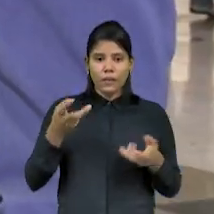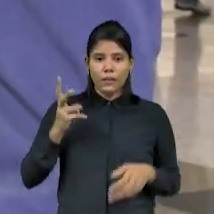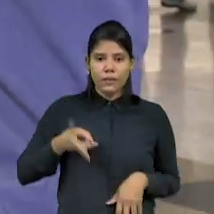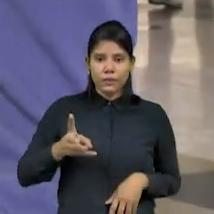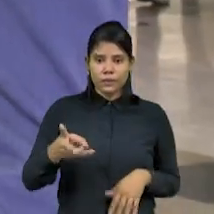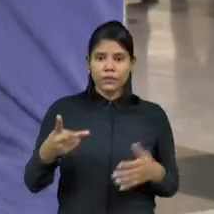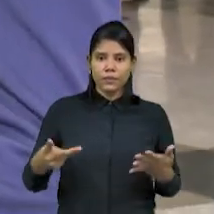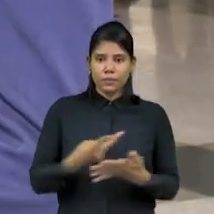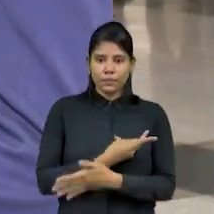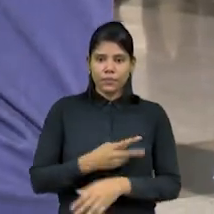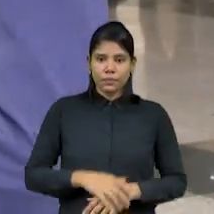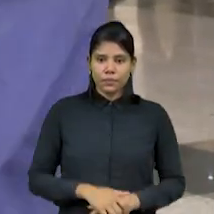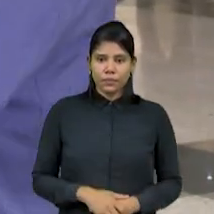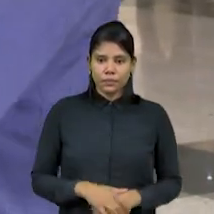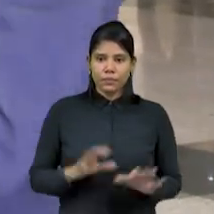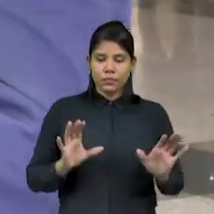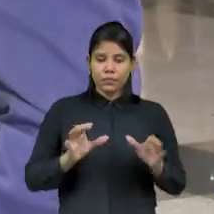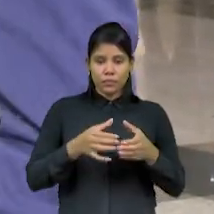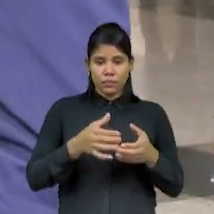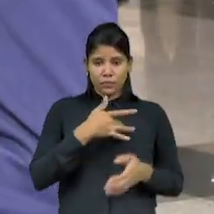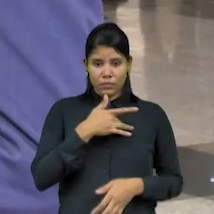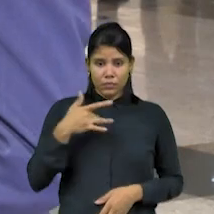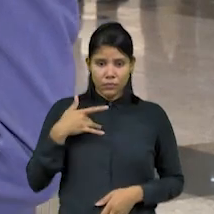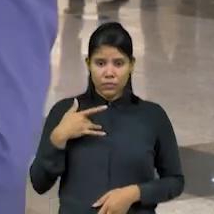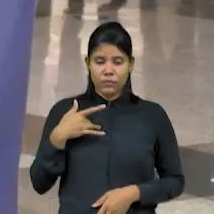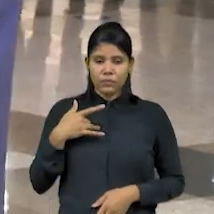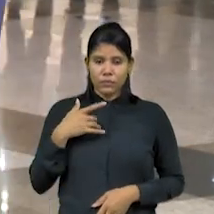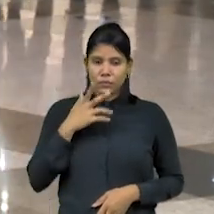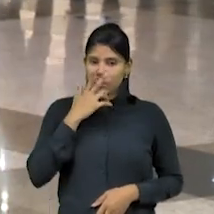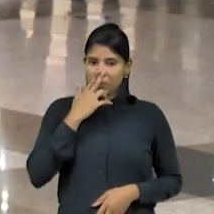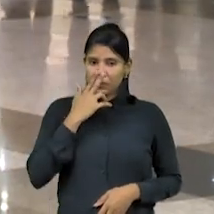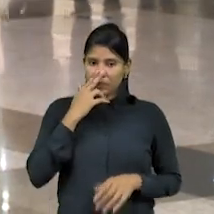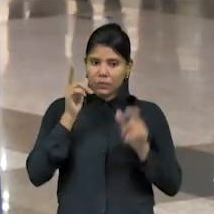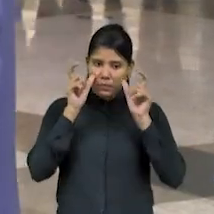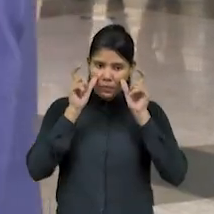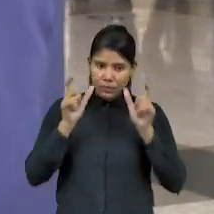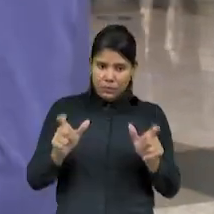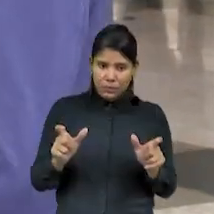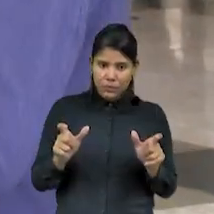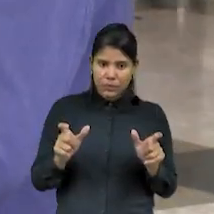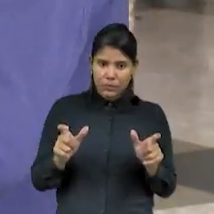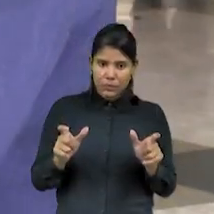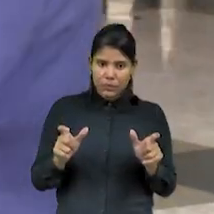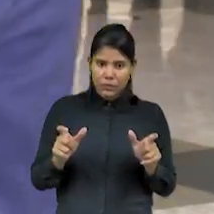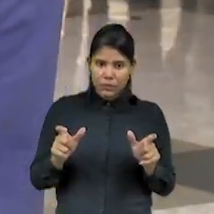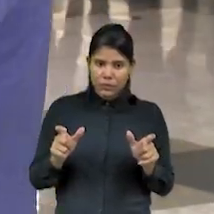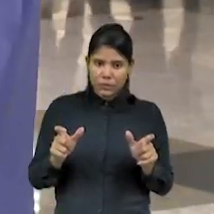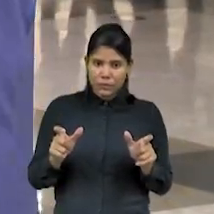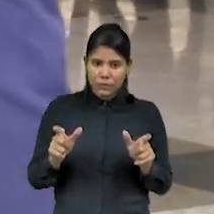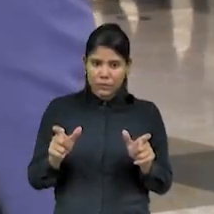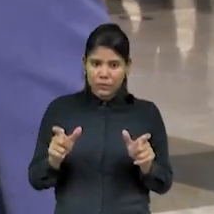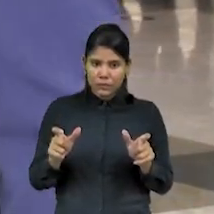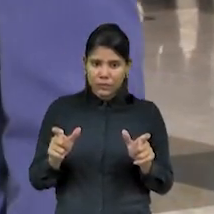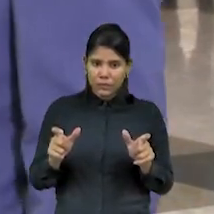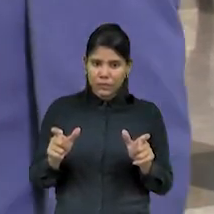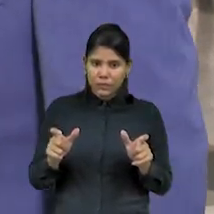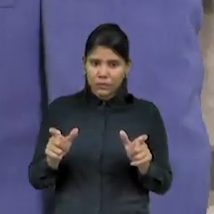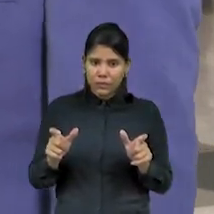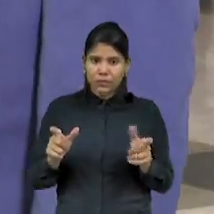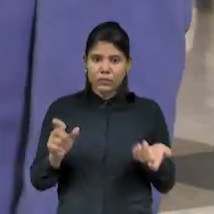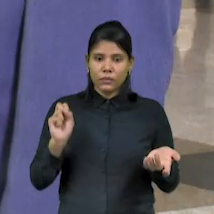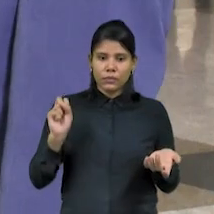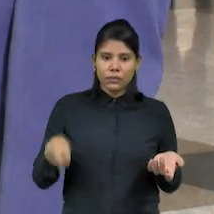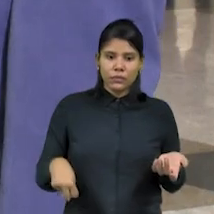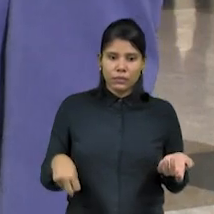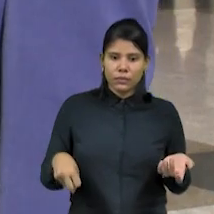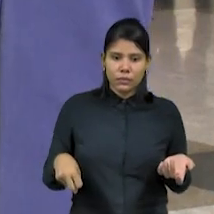mostra que o comitê da Assembleia está atento, não é? Extra muros da Assembleia em eventos junto à comunidade. Tá, tá sim.